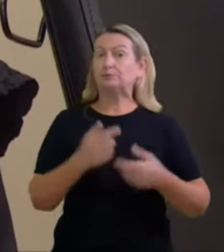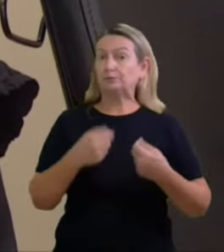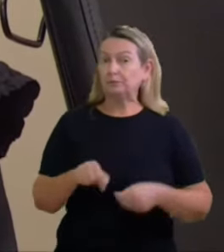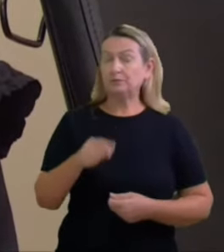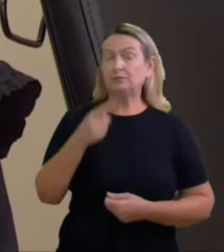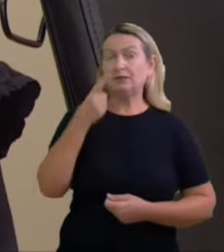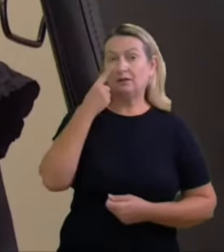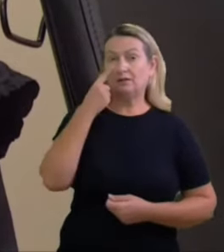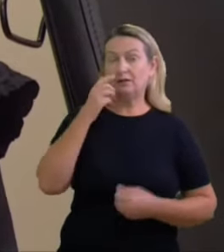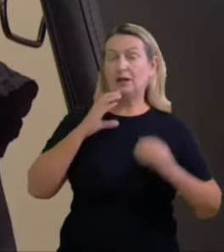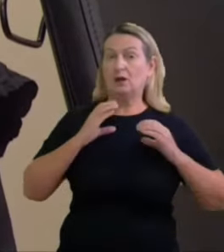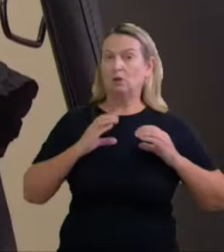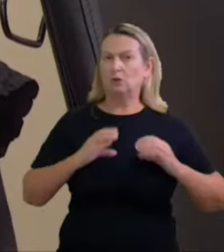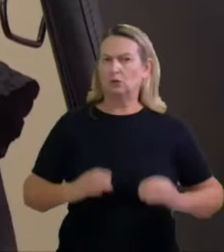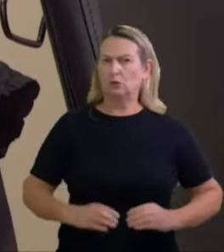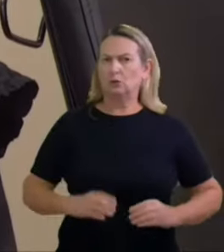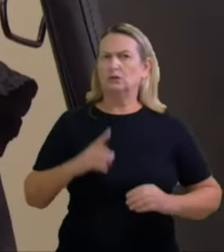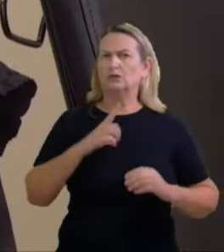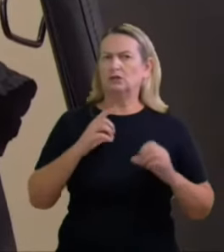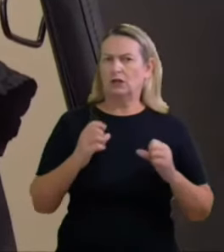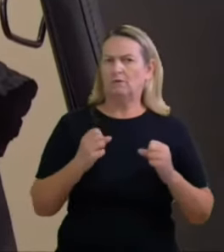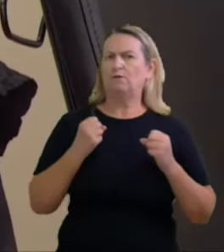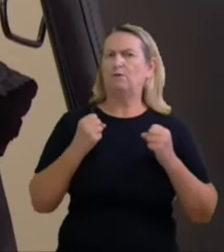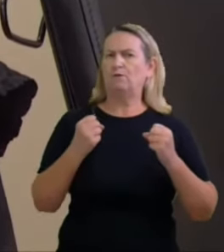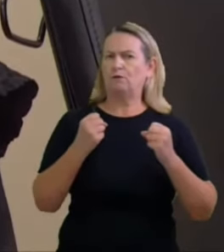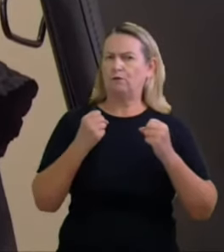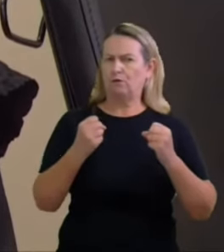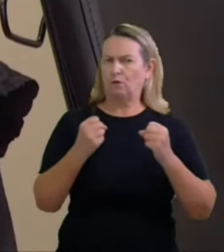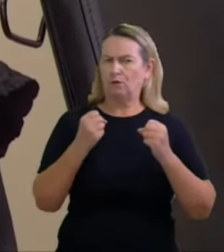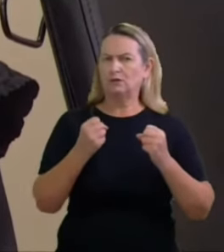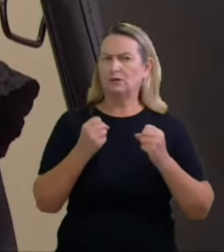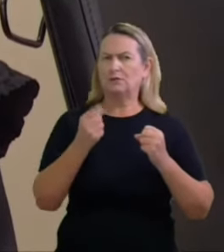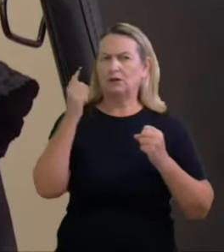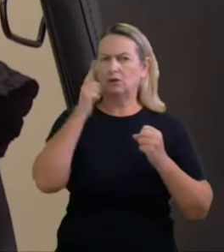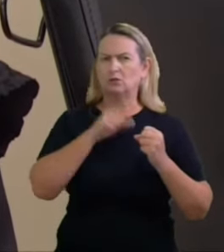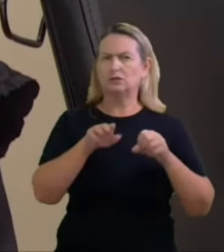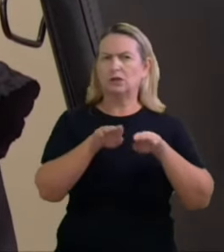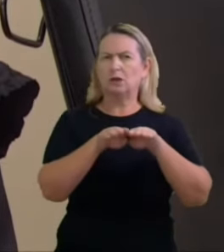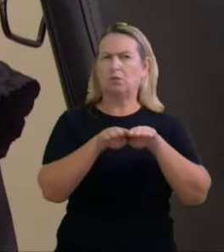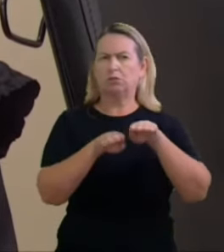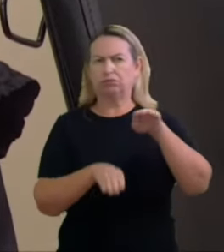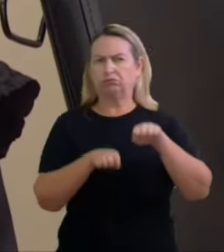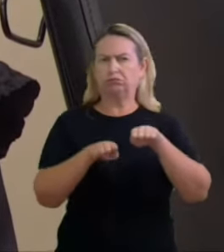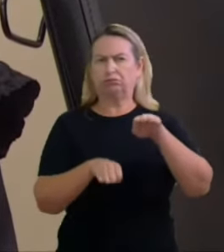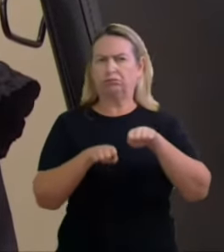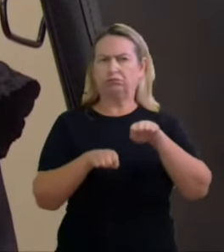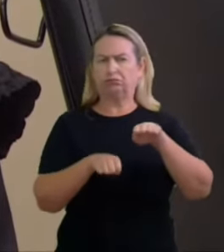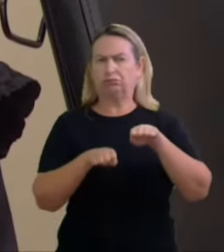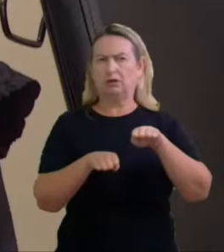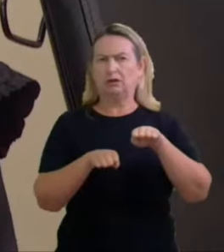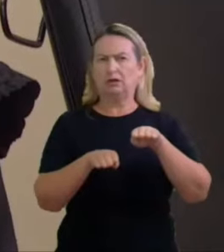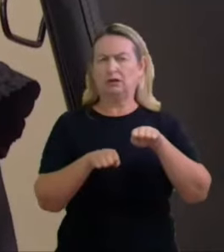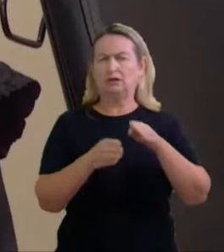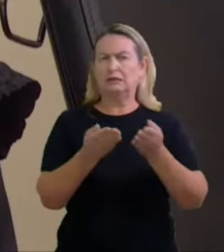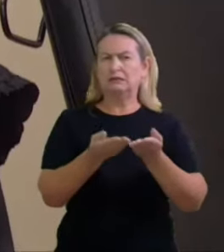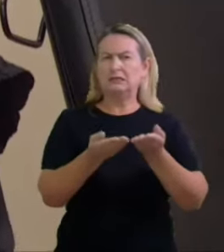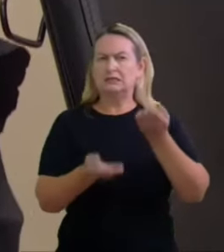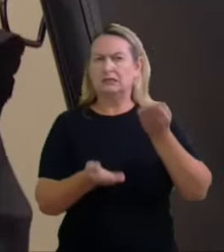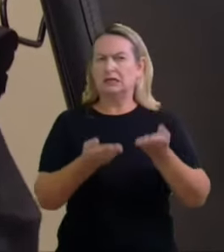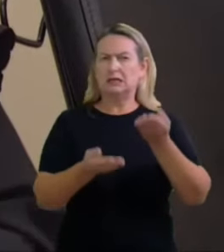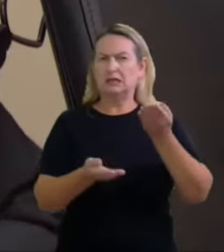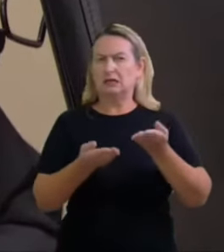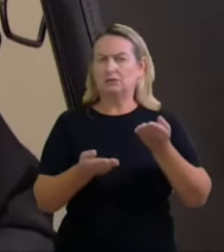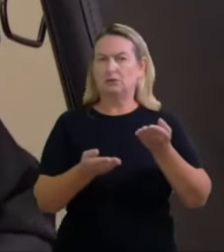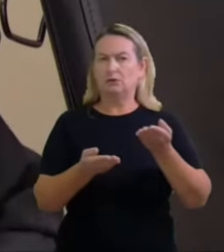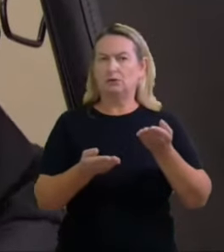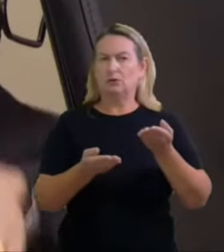conduta detinha força suficiente para desequilibrar em tese a legitimidade e a normalidade do pleito no estado do